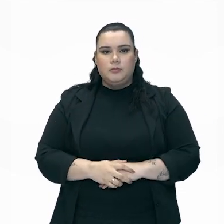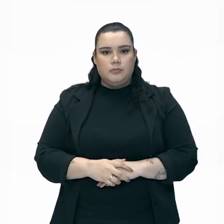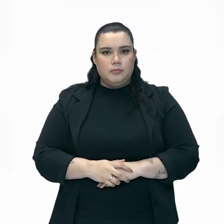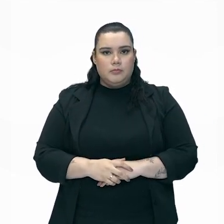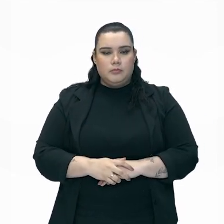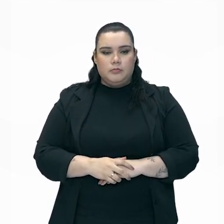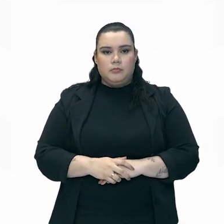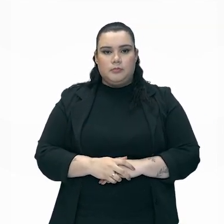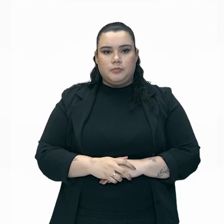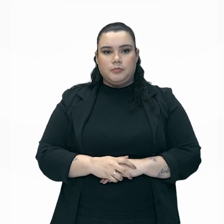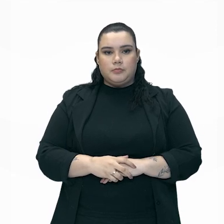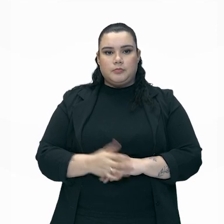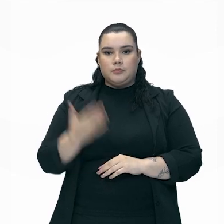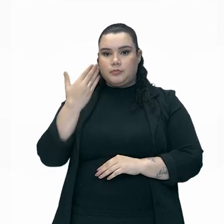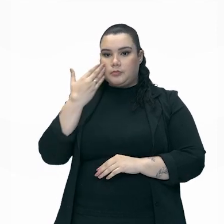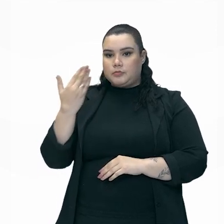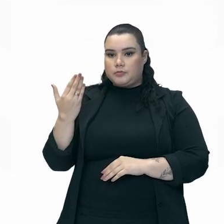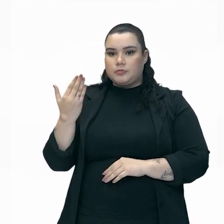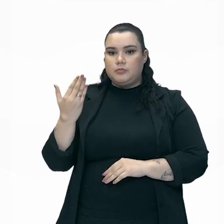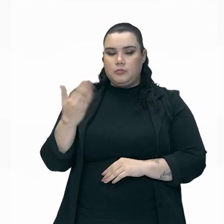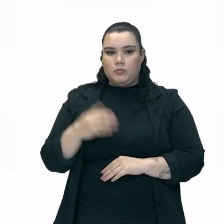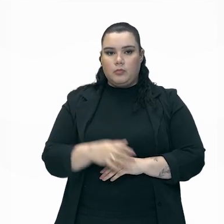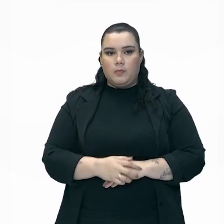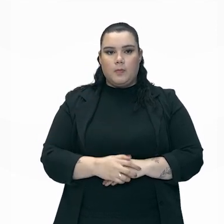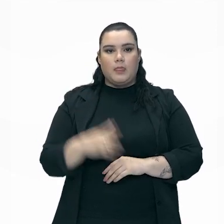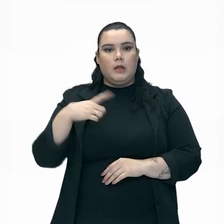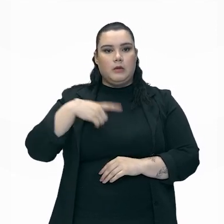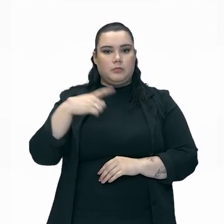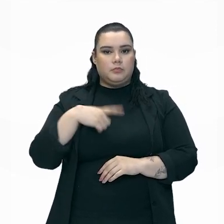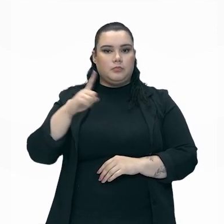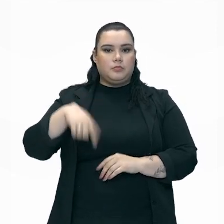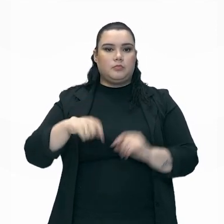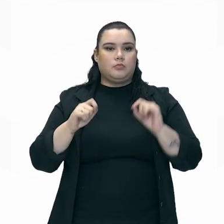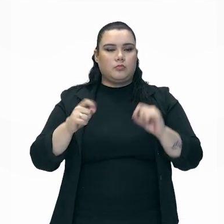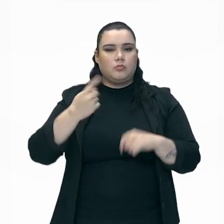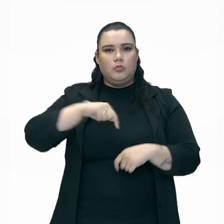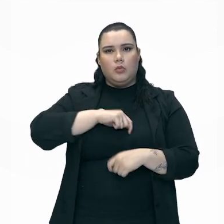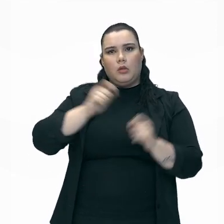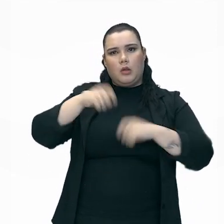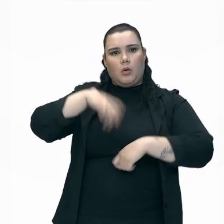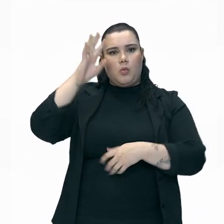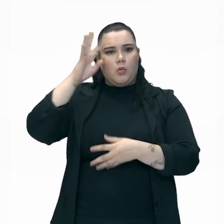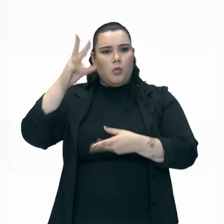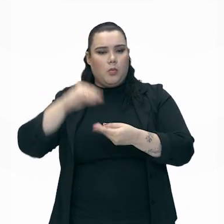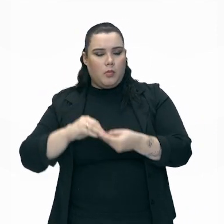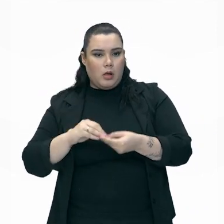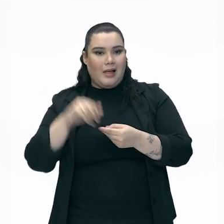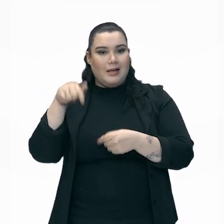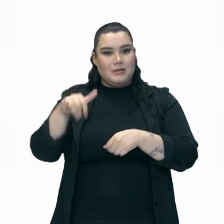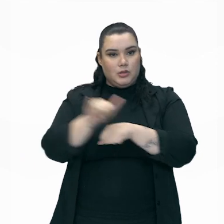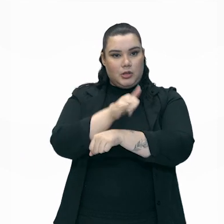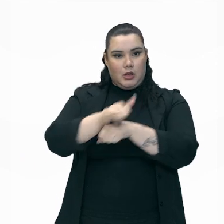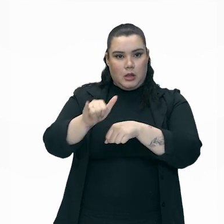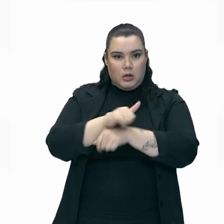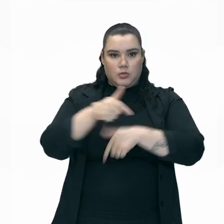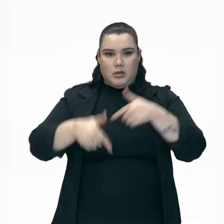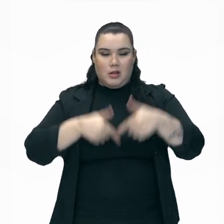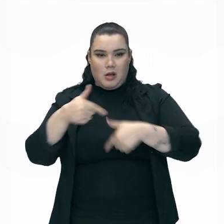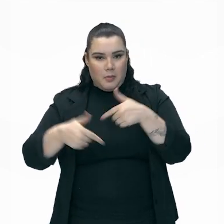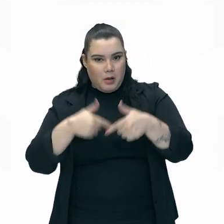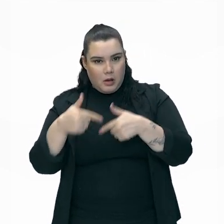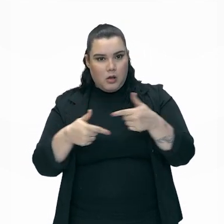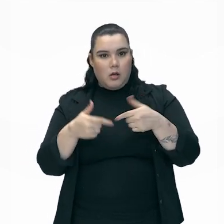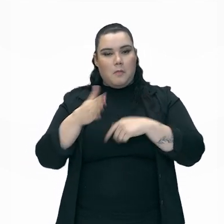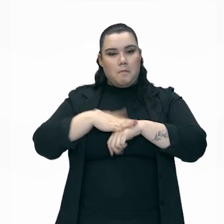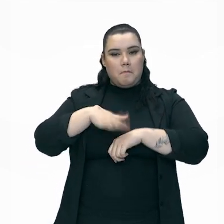pessoal, a gente vai ver ali que a gente tem esse... Portanto, tudo isso para a gente poder entender que o método de trabalho cada vez